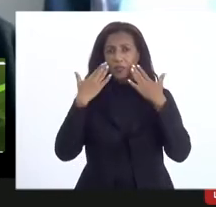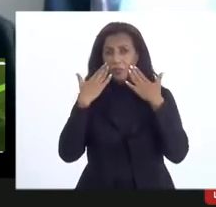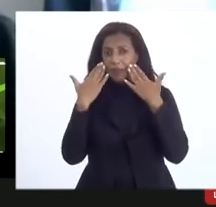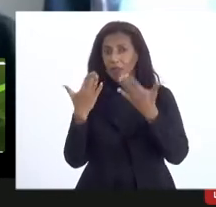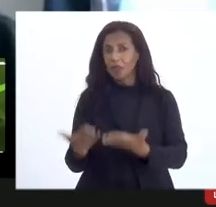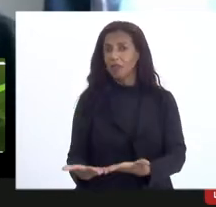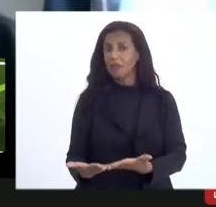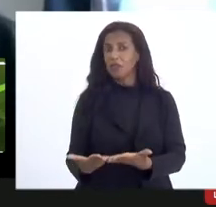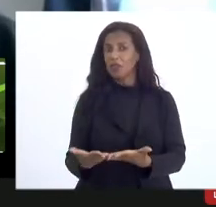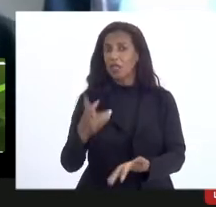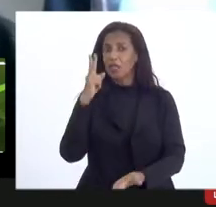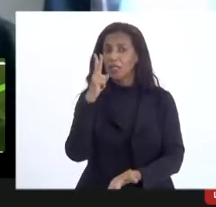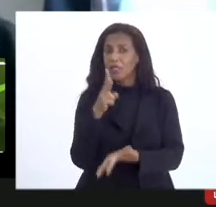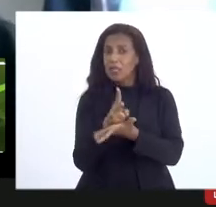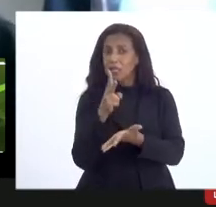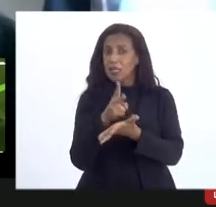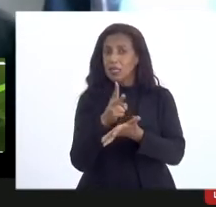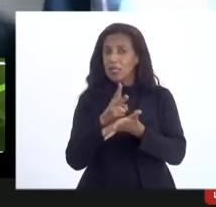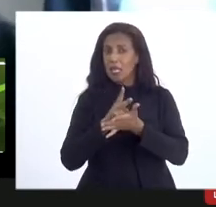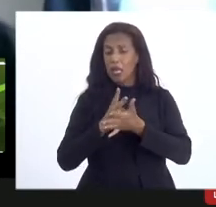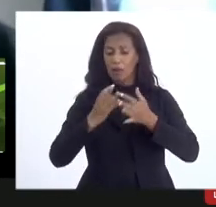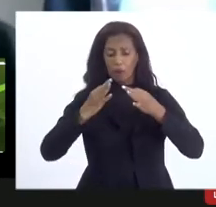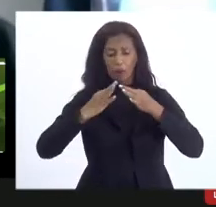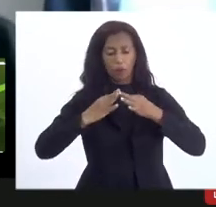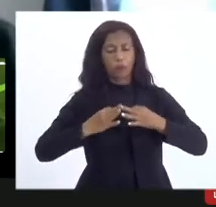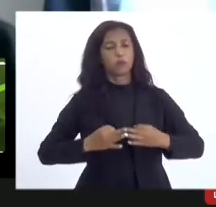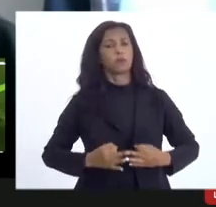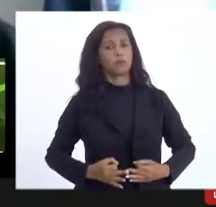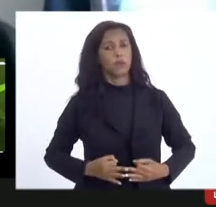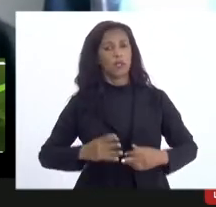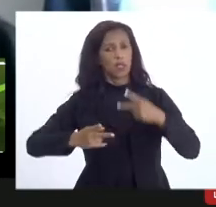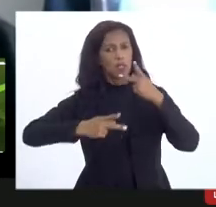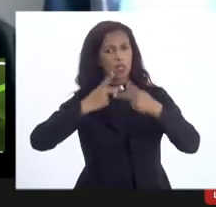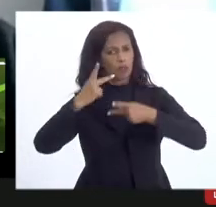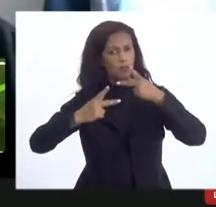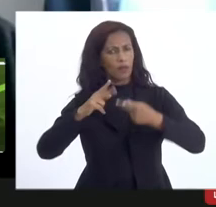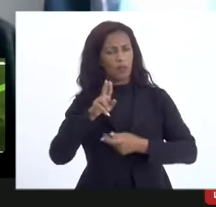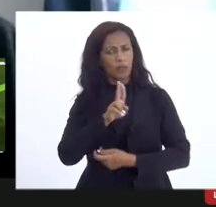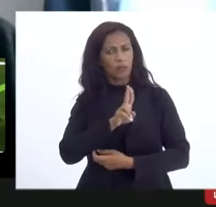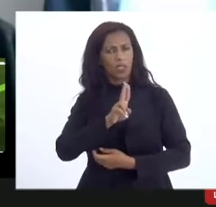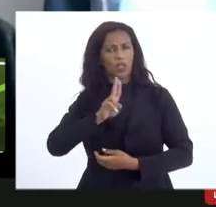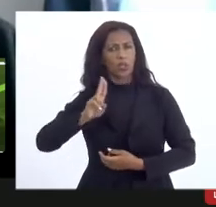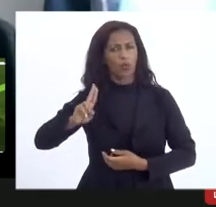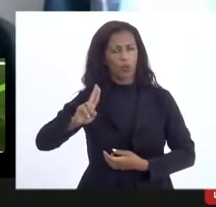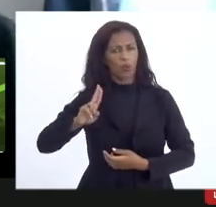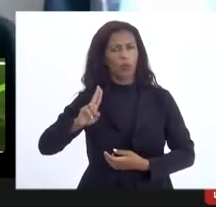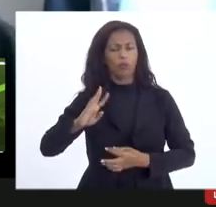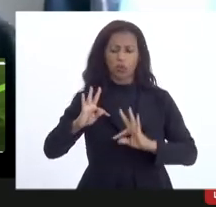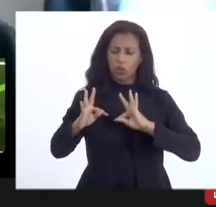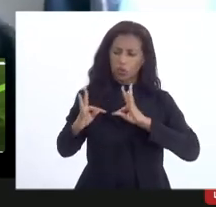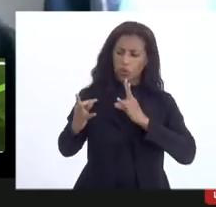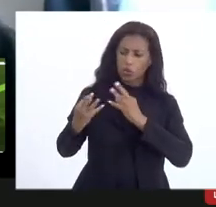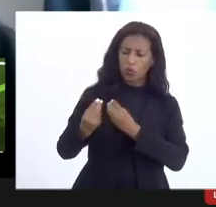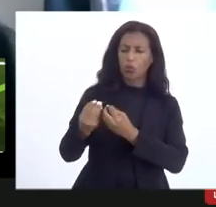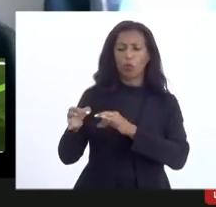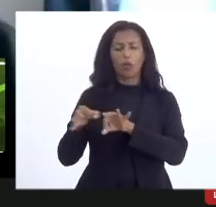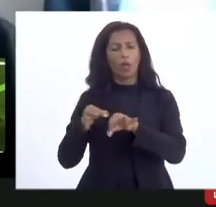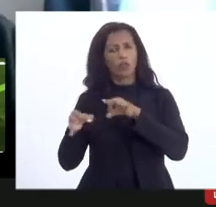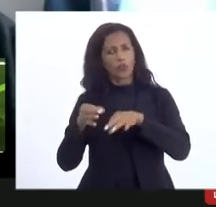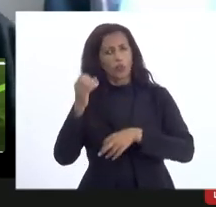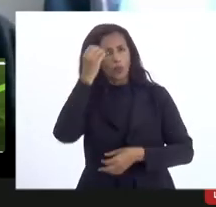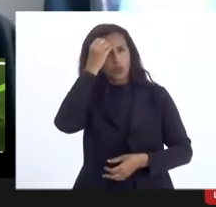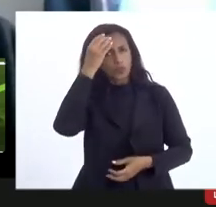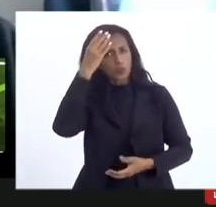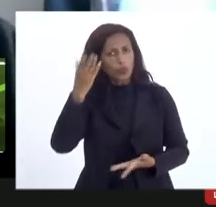sempre com muita veemência e falando em nome de todas as formas de cultura